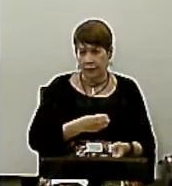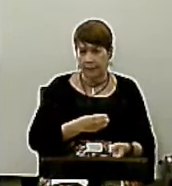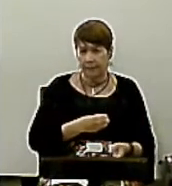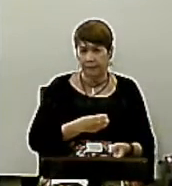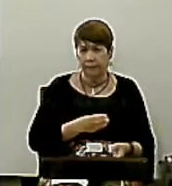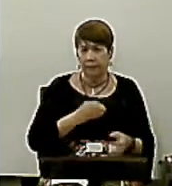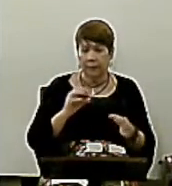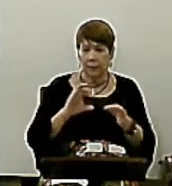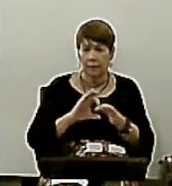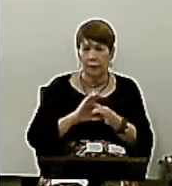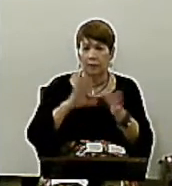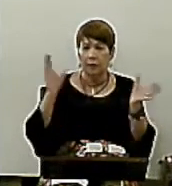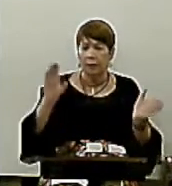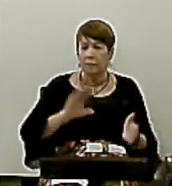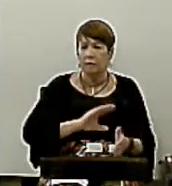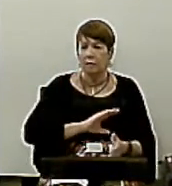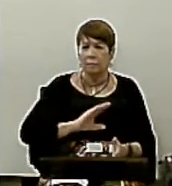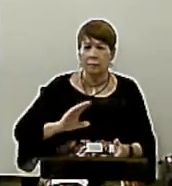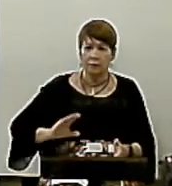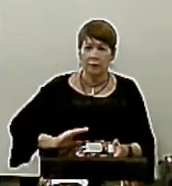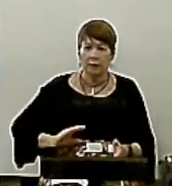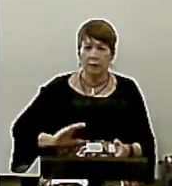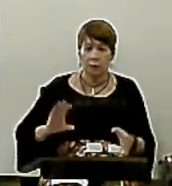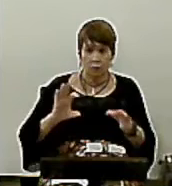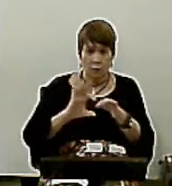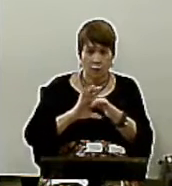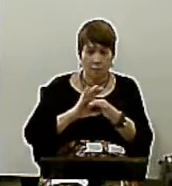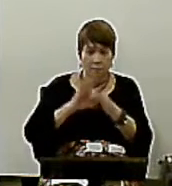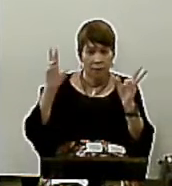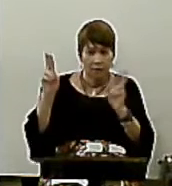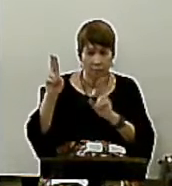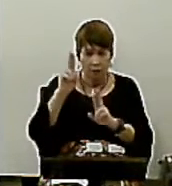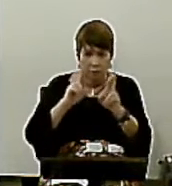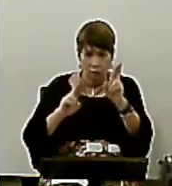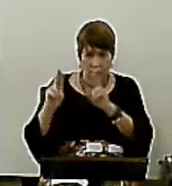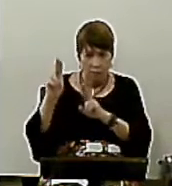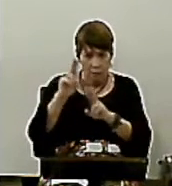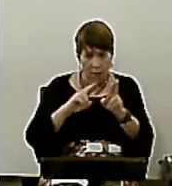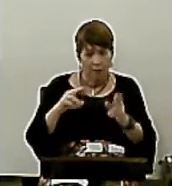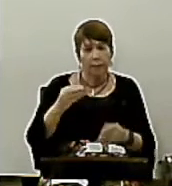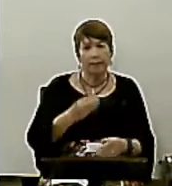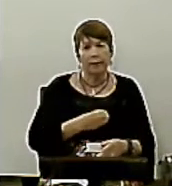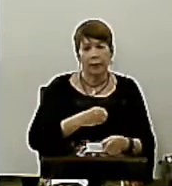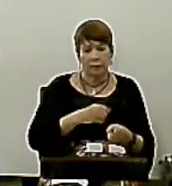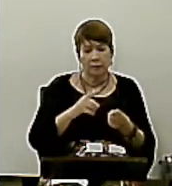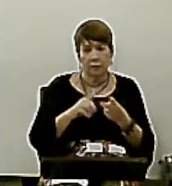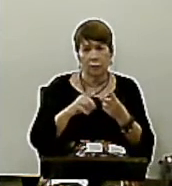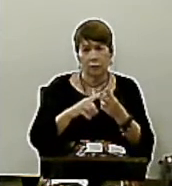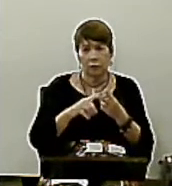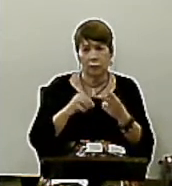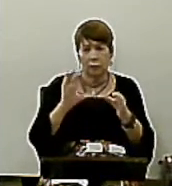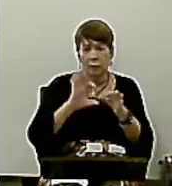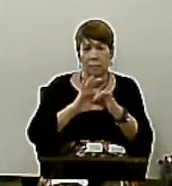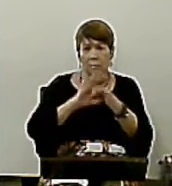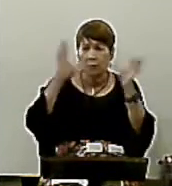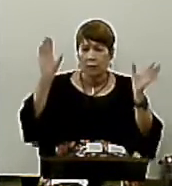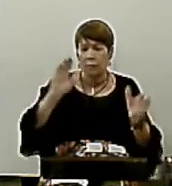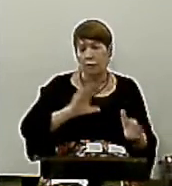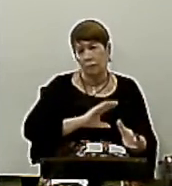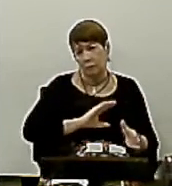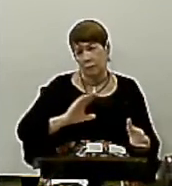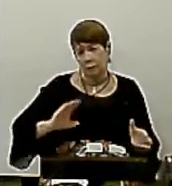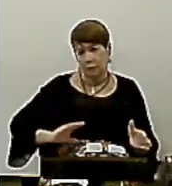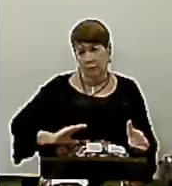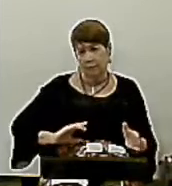liberdade Cristã Não é liberdade Para satisfazer A carne Em segundo lugar A liberdade Cristã Não é